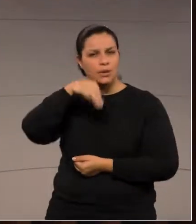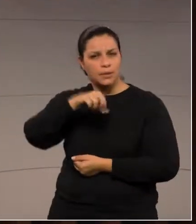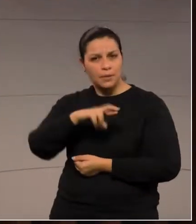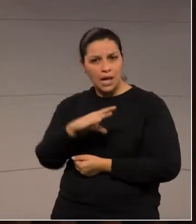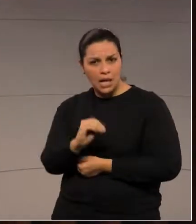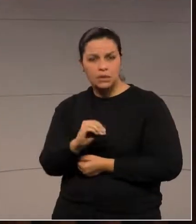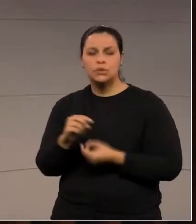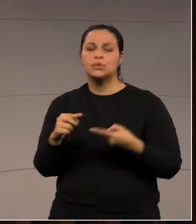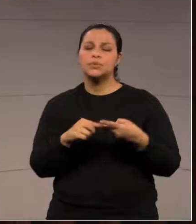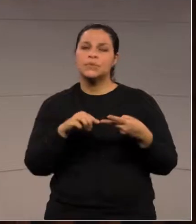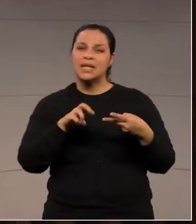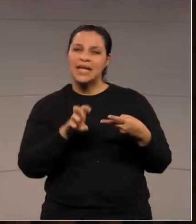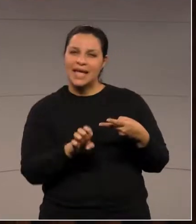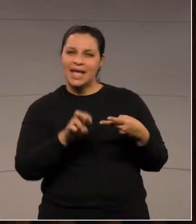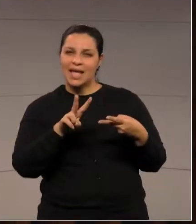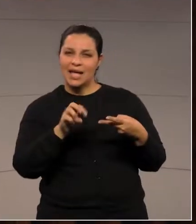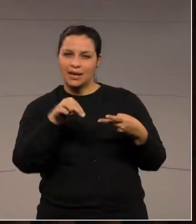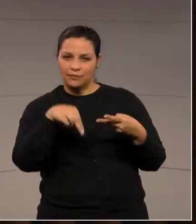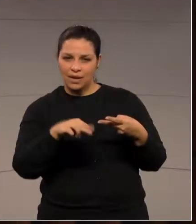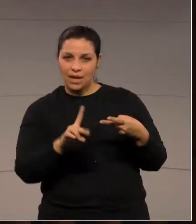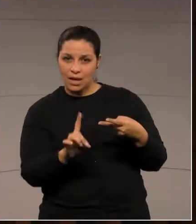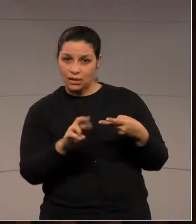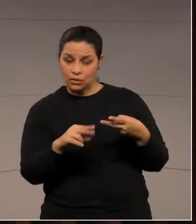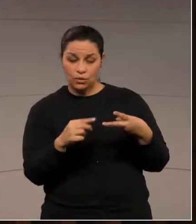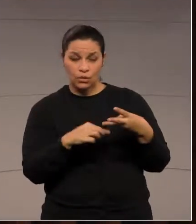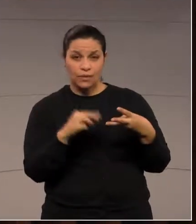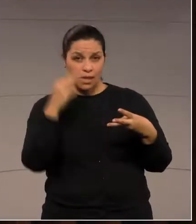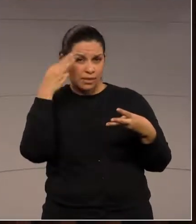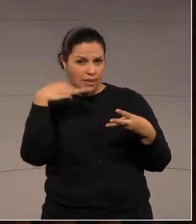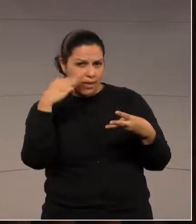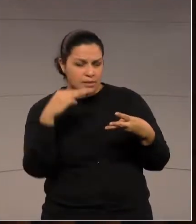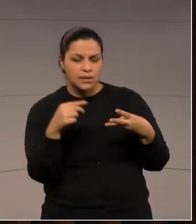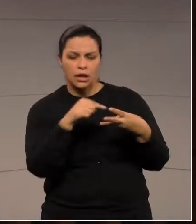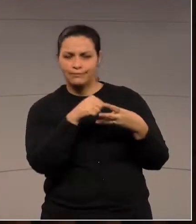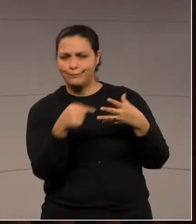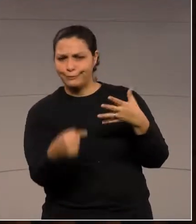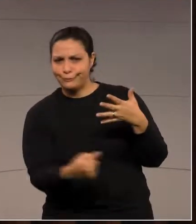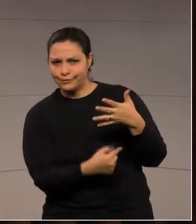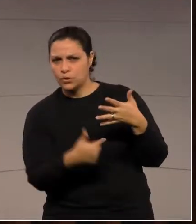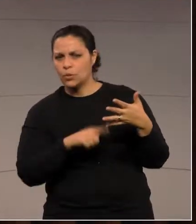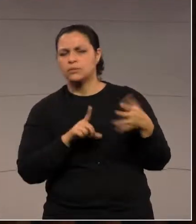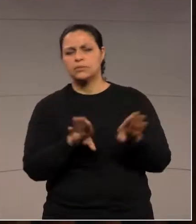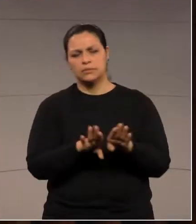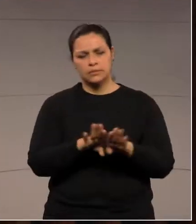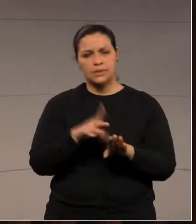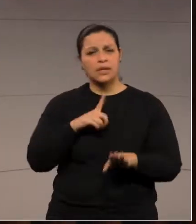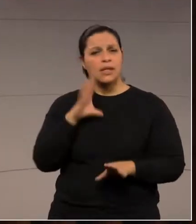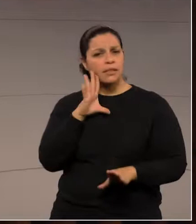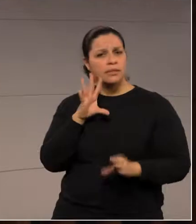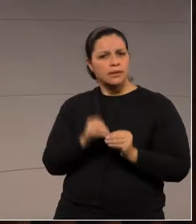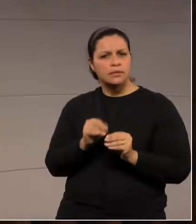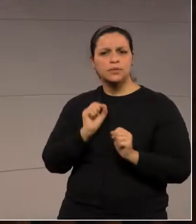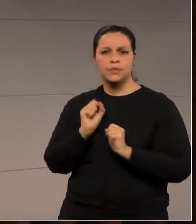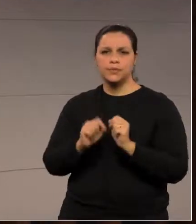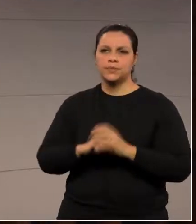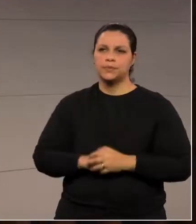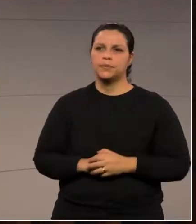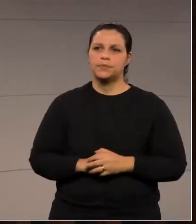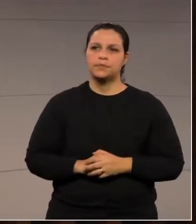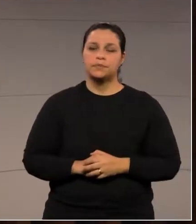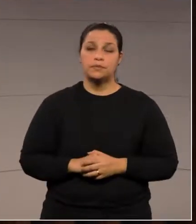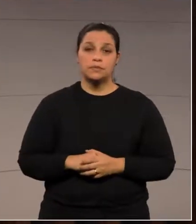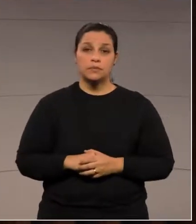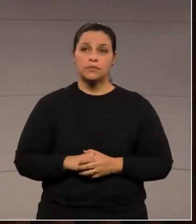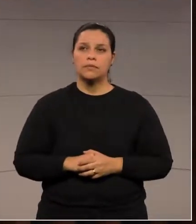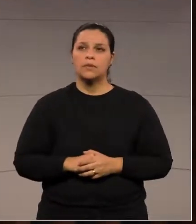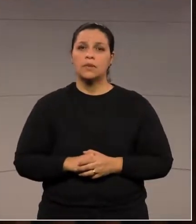deputado Evandro, o deputado Tercílio Turini e tantos outros, que entendem que esse